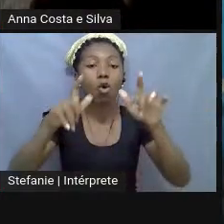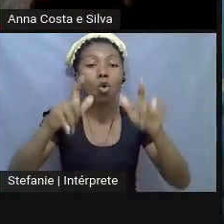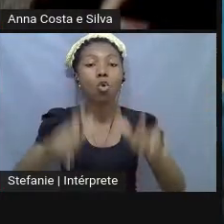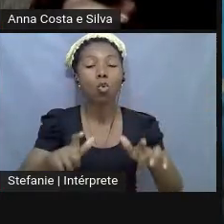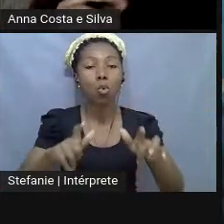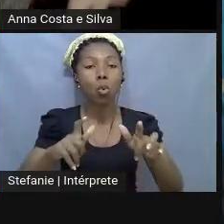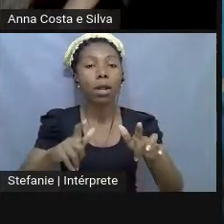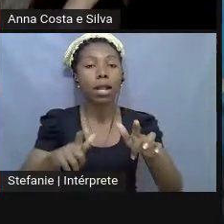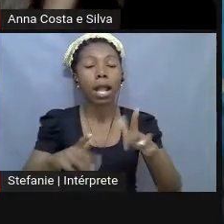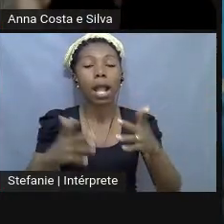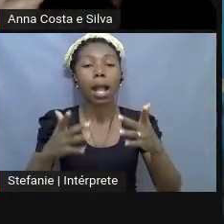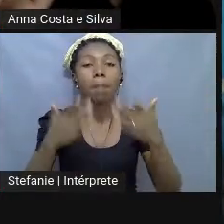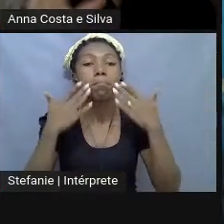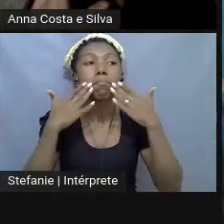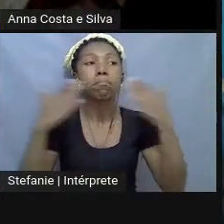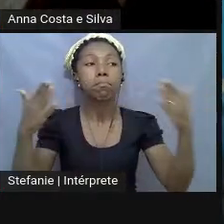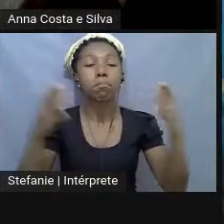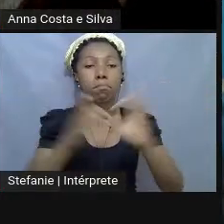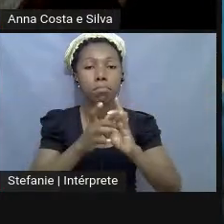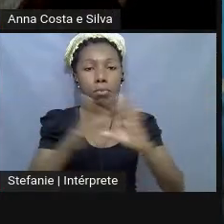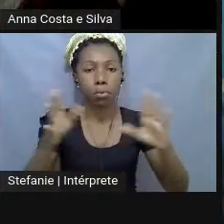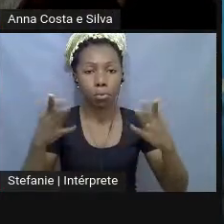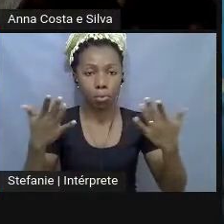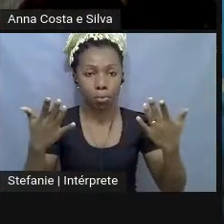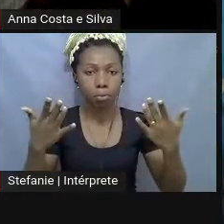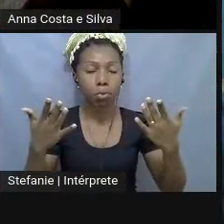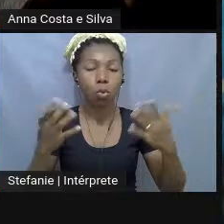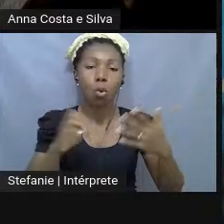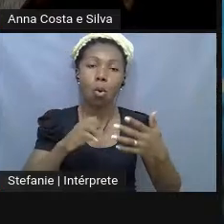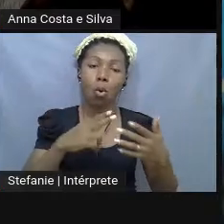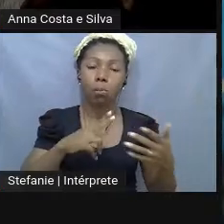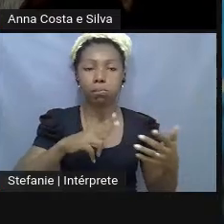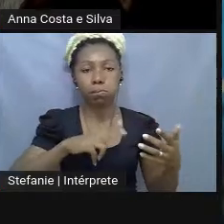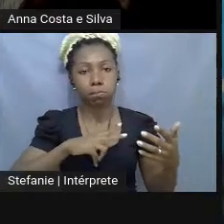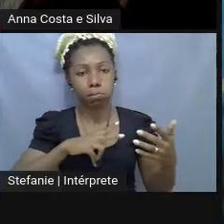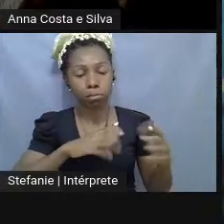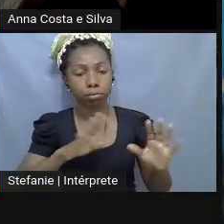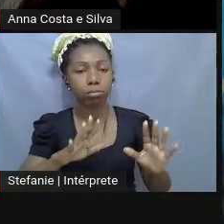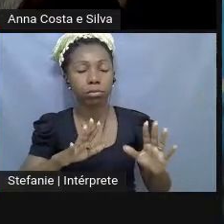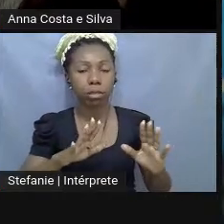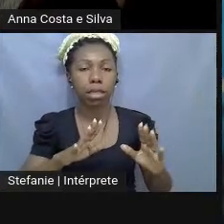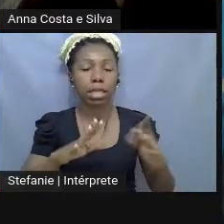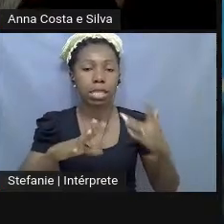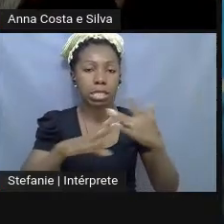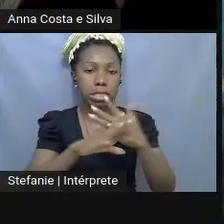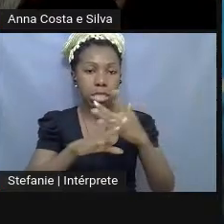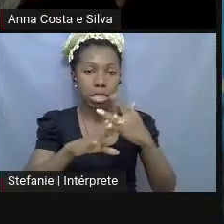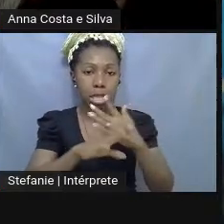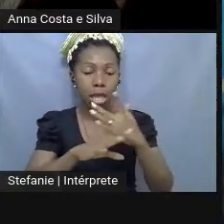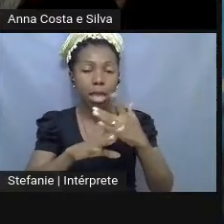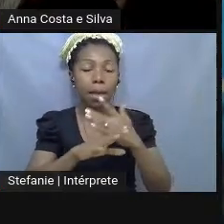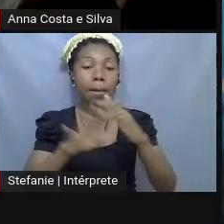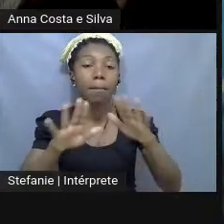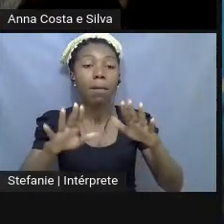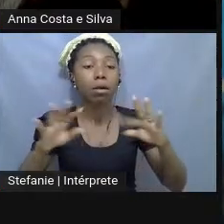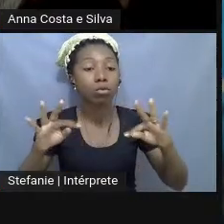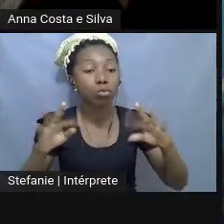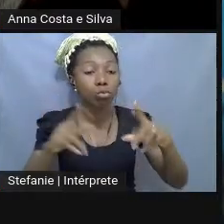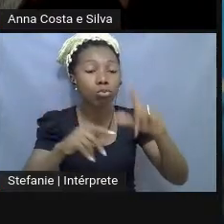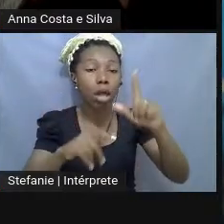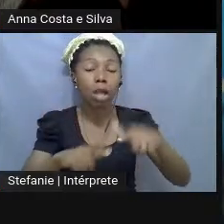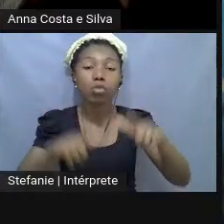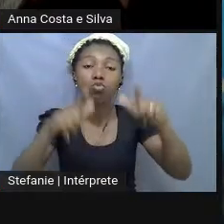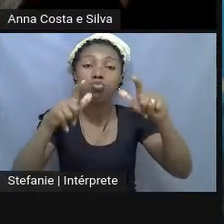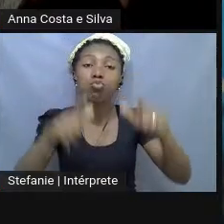da cidade... Públicos... Público-privados da cidade. Mas todos eram lugares... Não